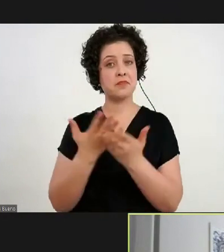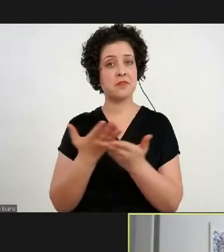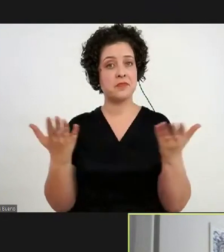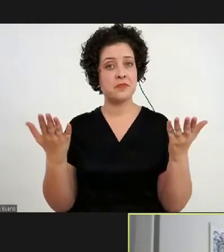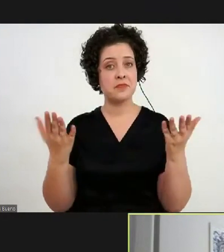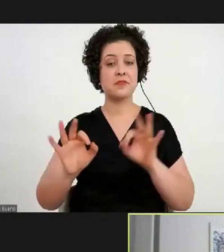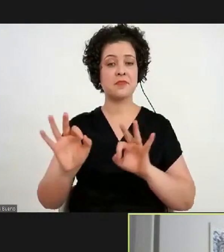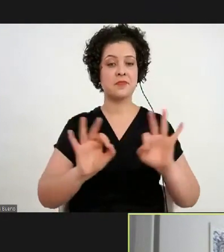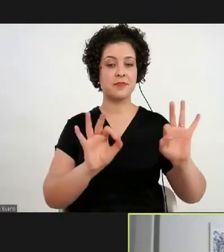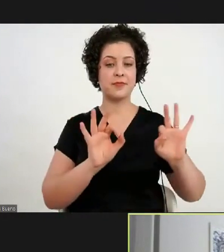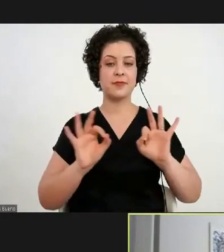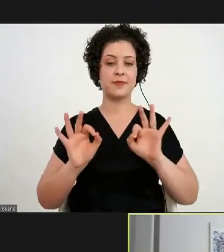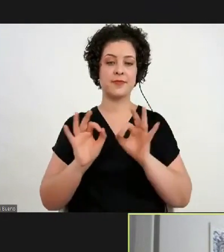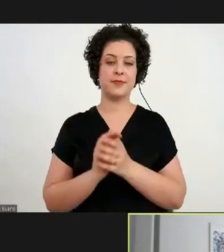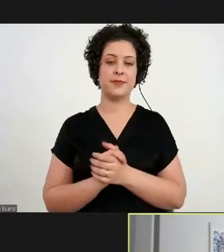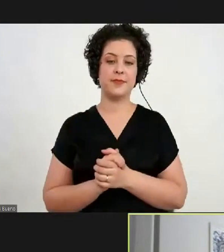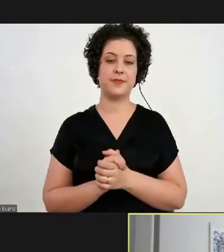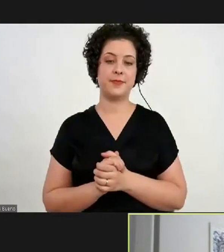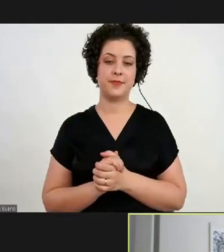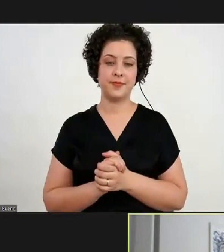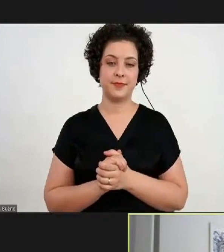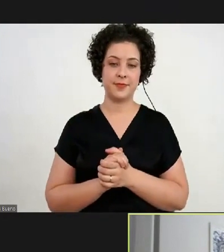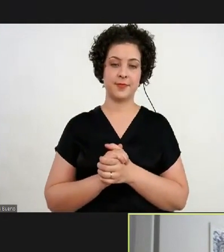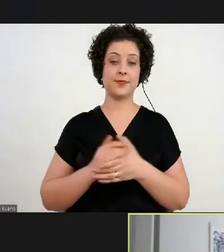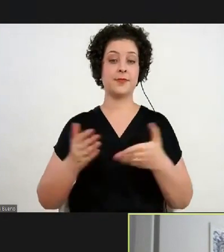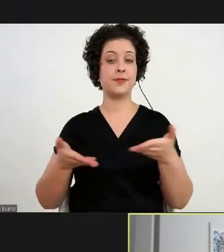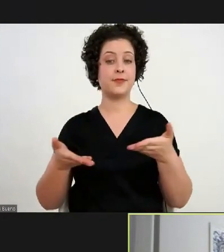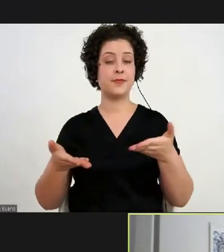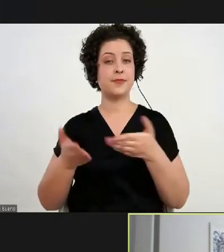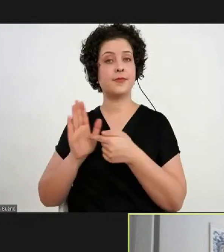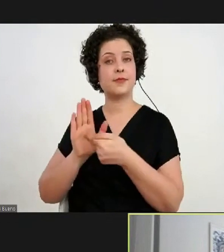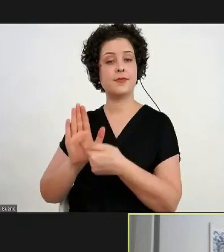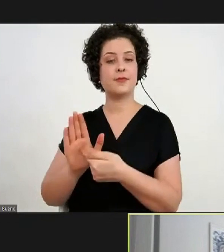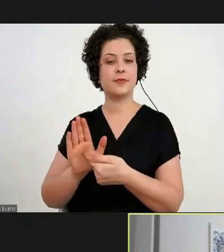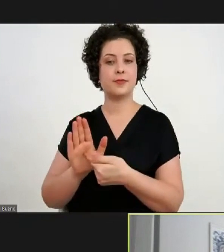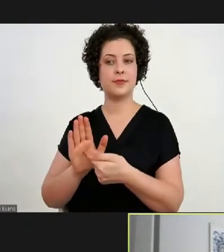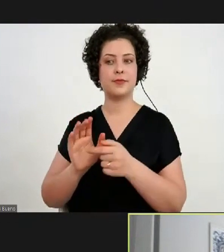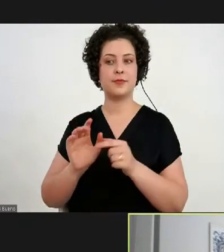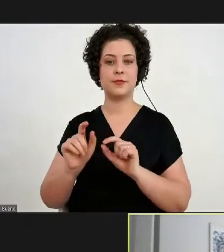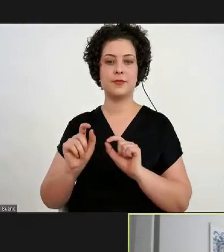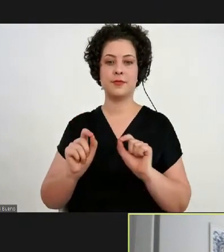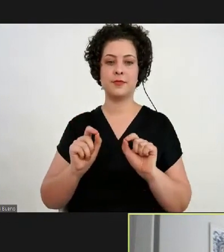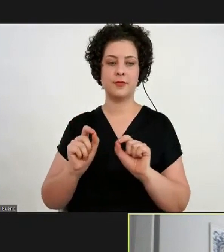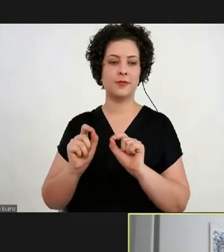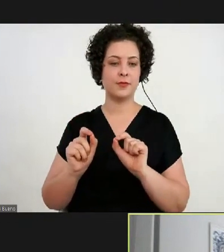organizadores e agora, então, eu vou apresentar para vocês